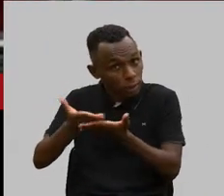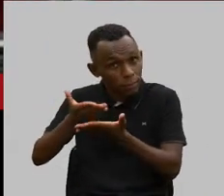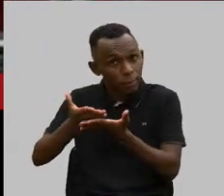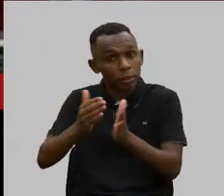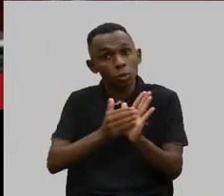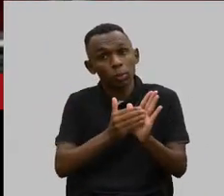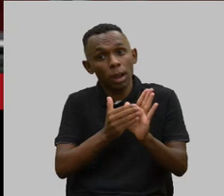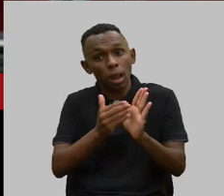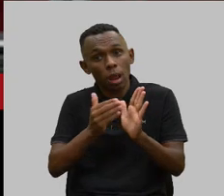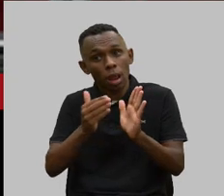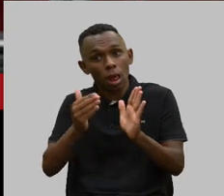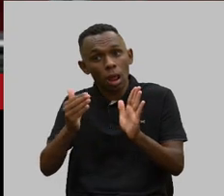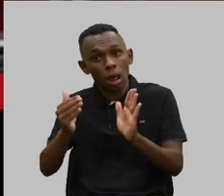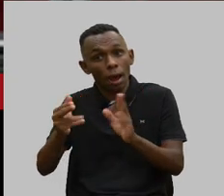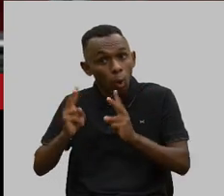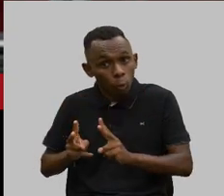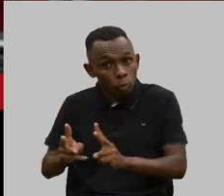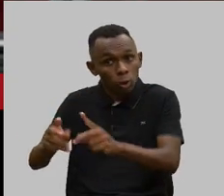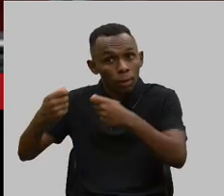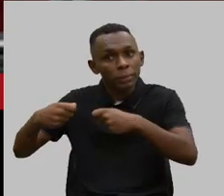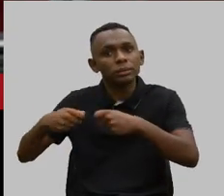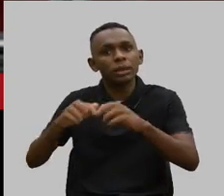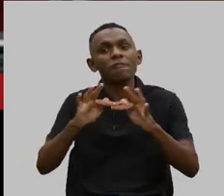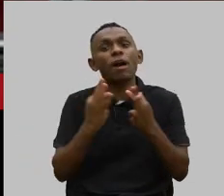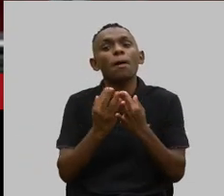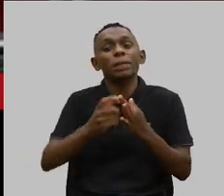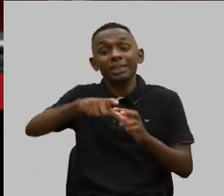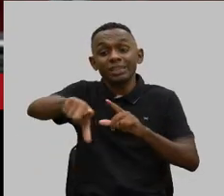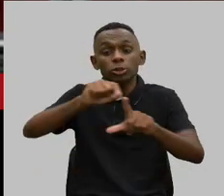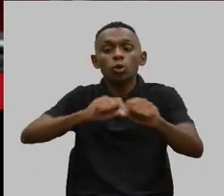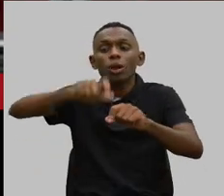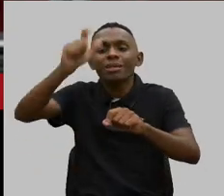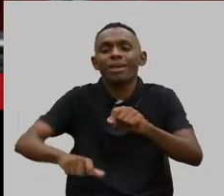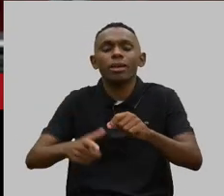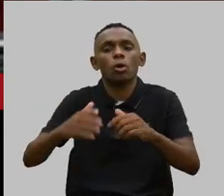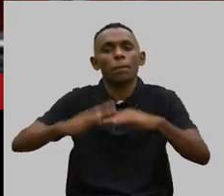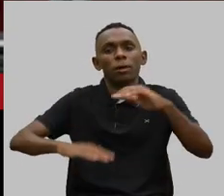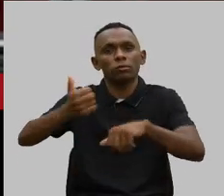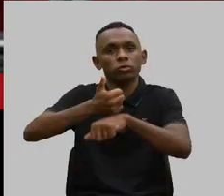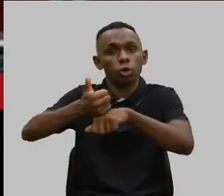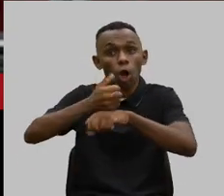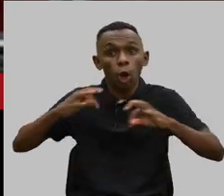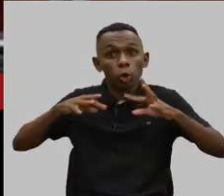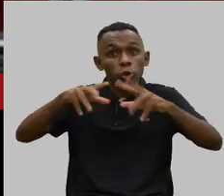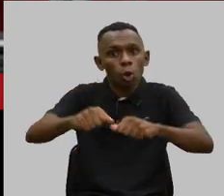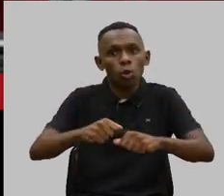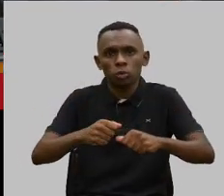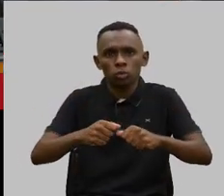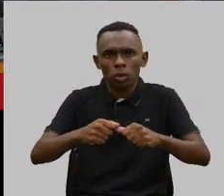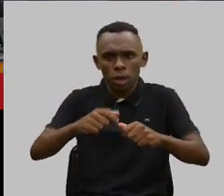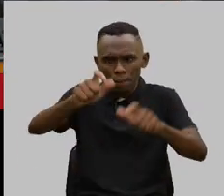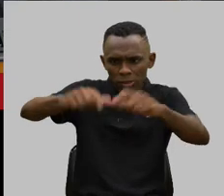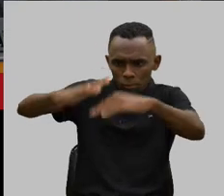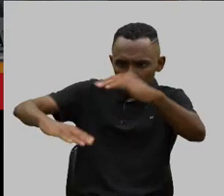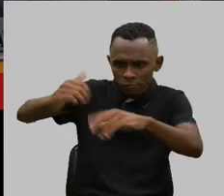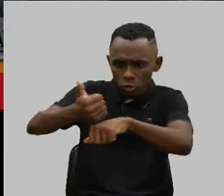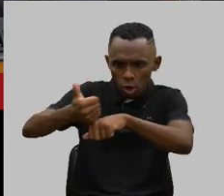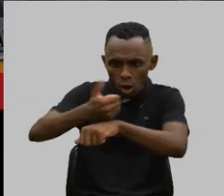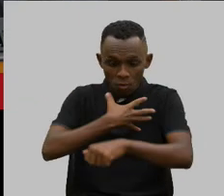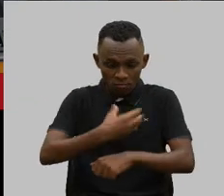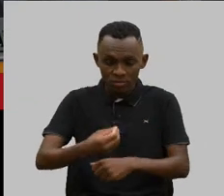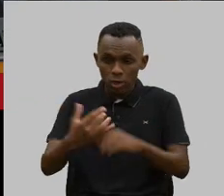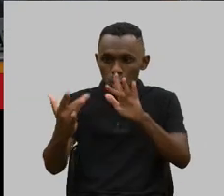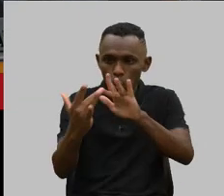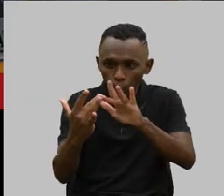descontinuado. A família tem que escolher quem faz o tratamento, porque não é com todo mundo que o filho dela vai fazer